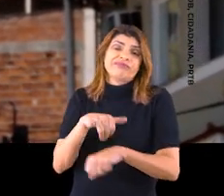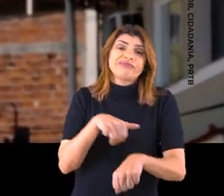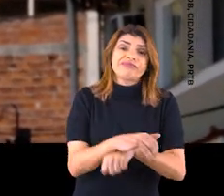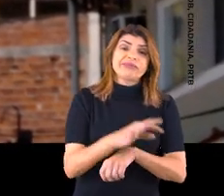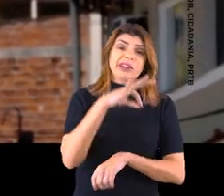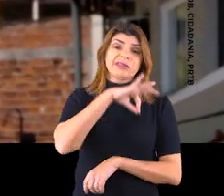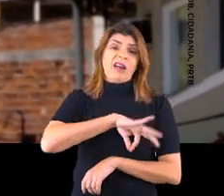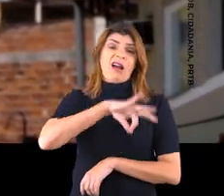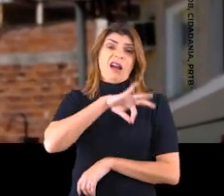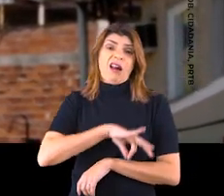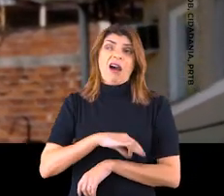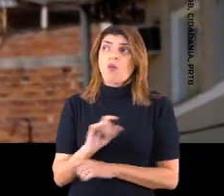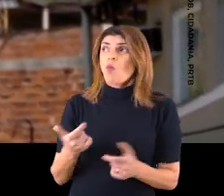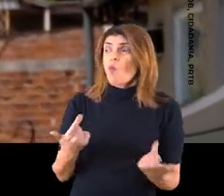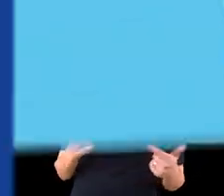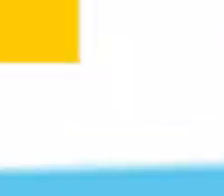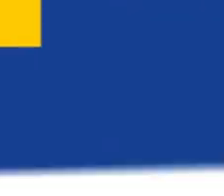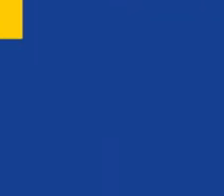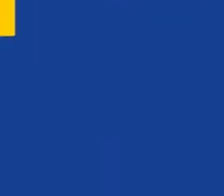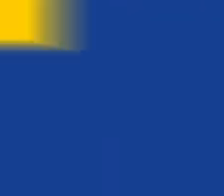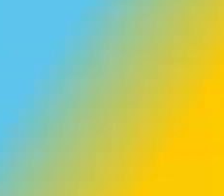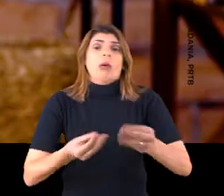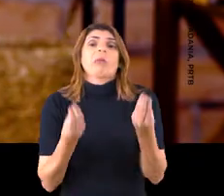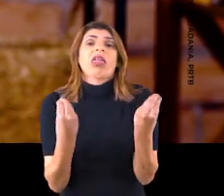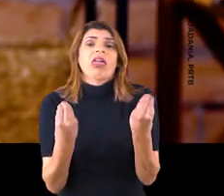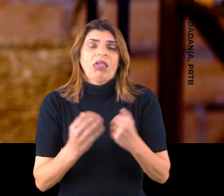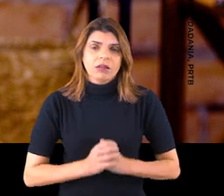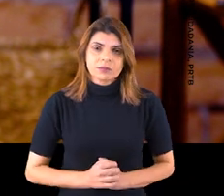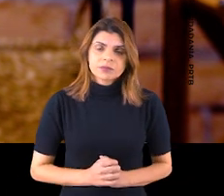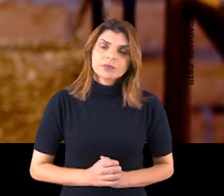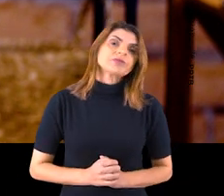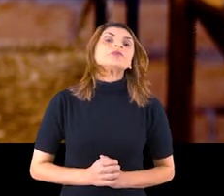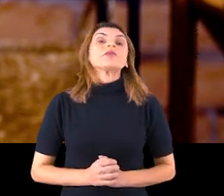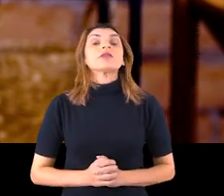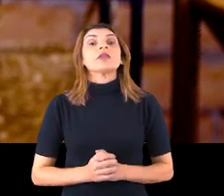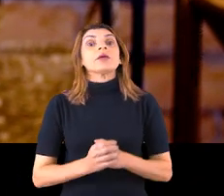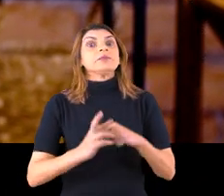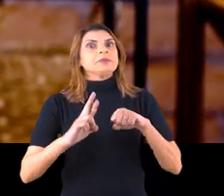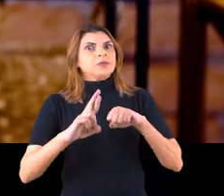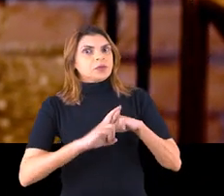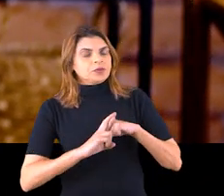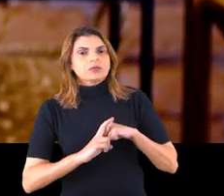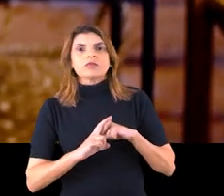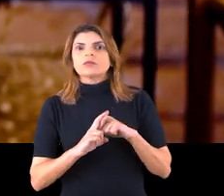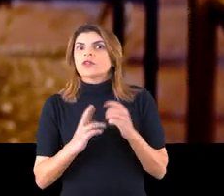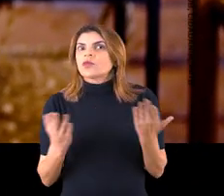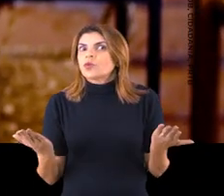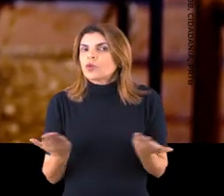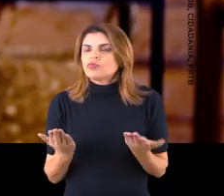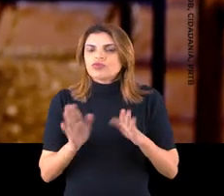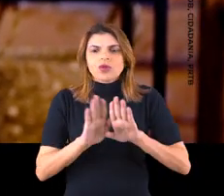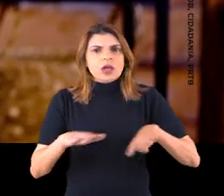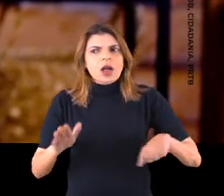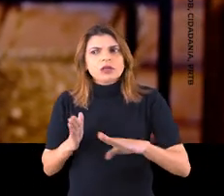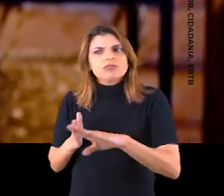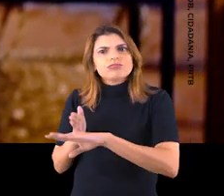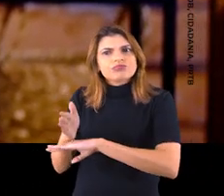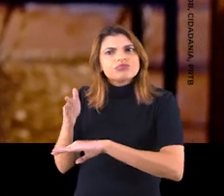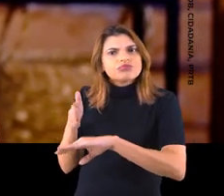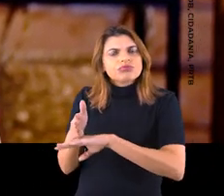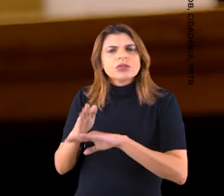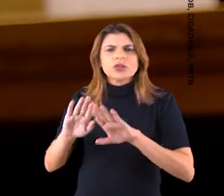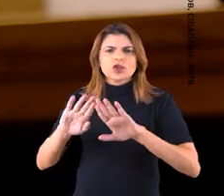caiu na conta deles. Então, não tinha por eles ensinarem. Hoje, em Belfor Rocha, o número de crianças frequentando as escolas caiu